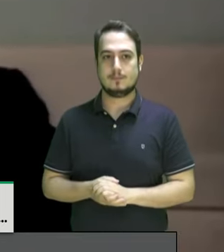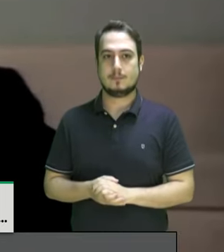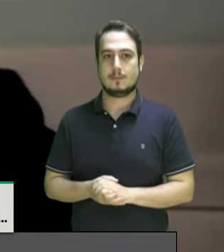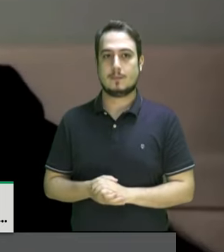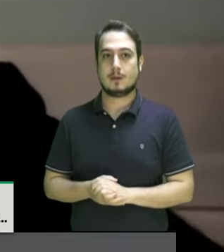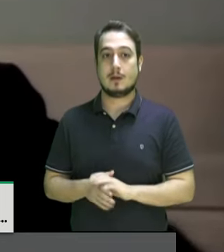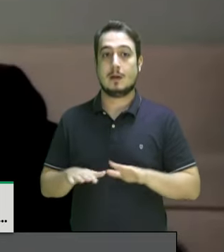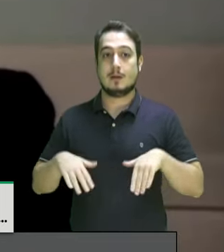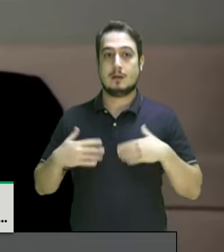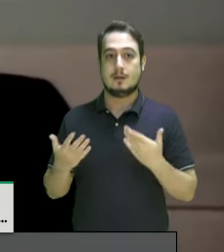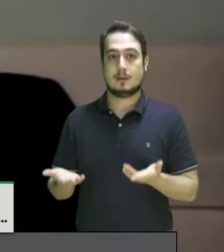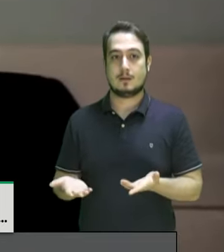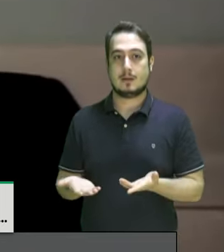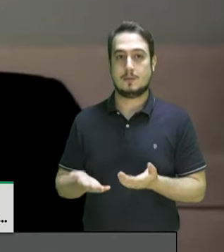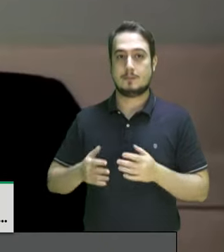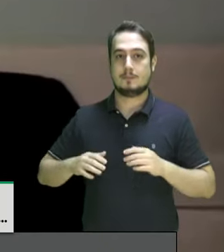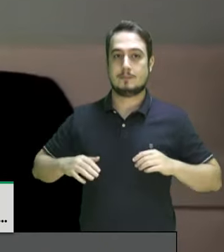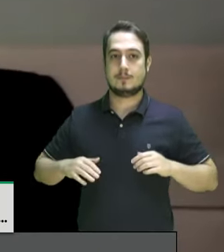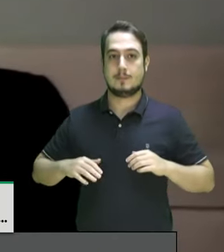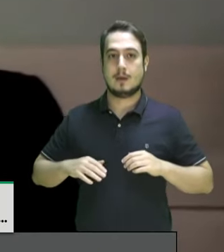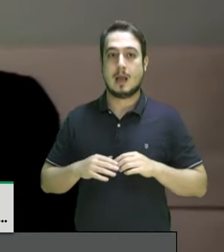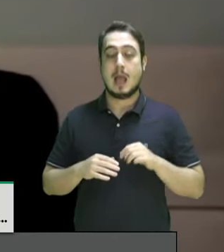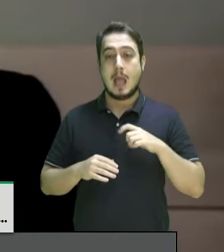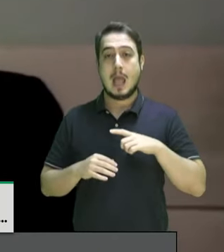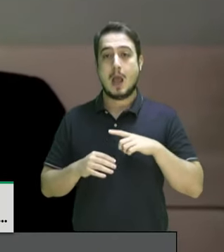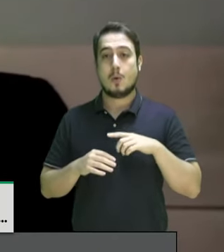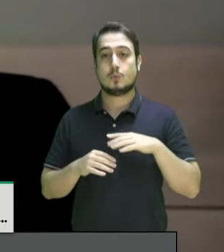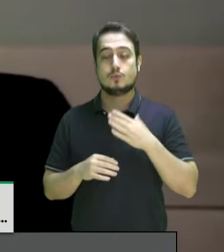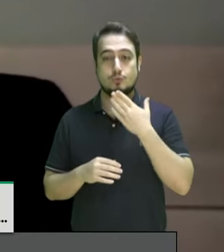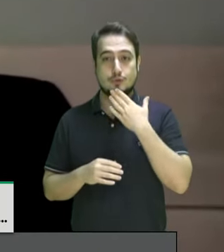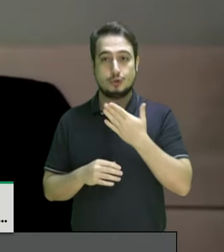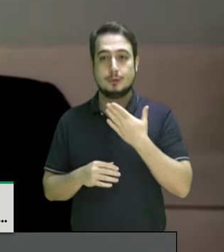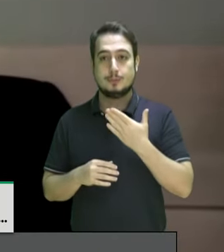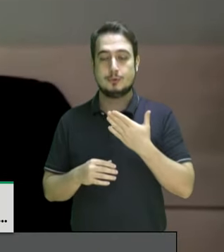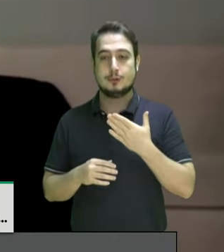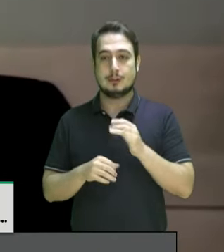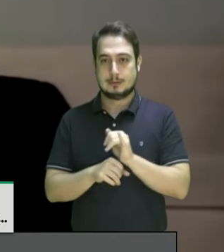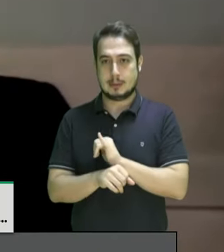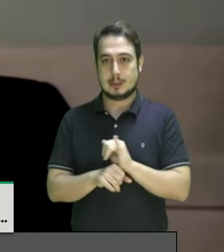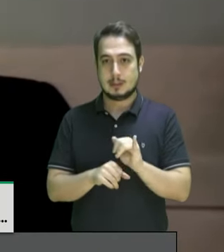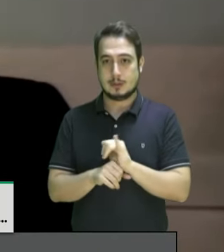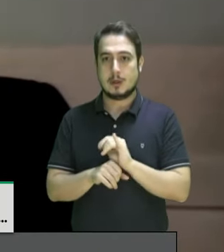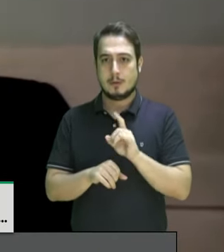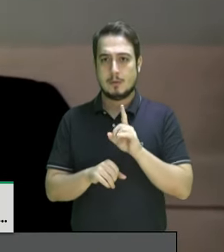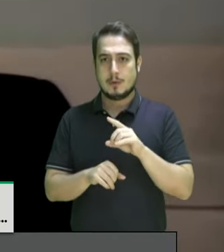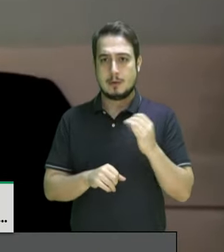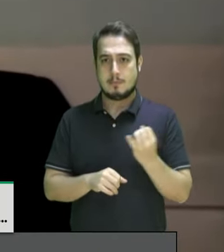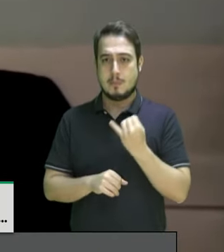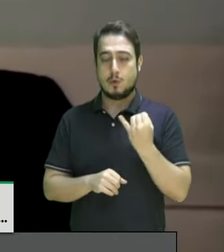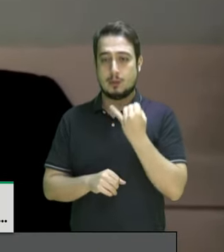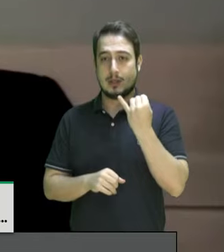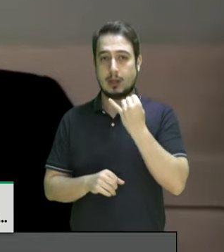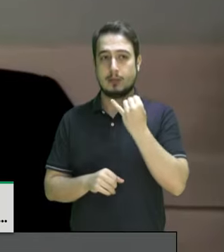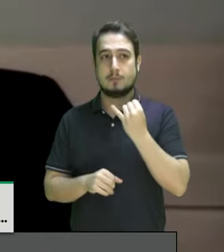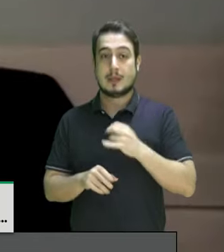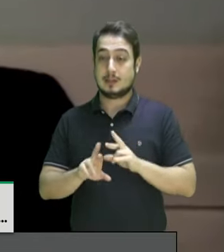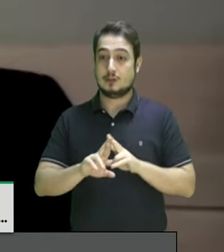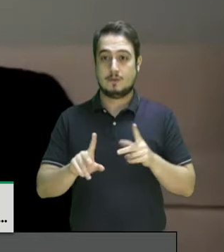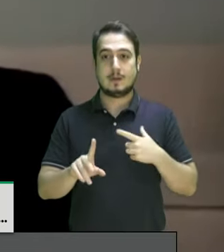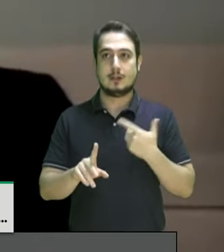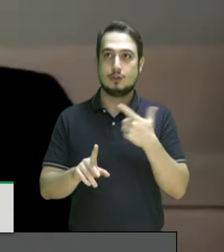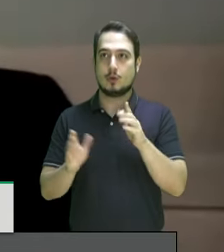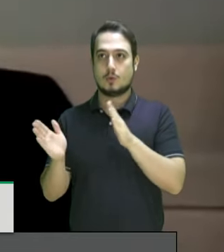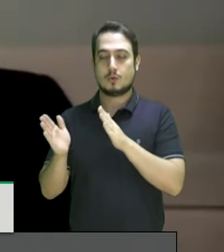Então, a RPU, particular, é um exercício muito interessante porque, diferentemente de uma série de outros relatórios